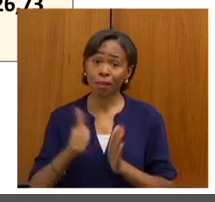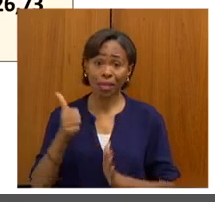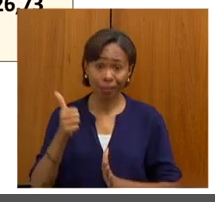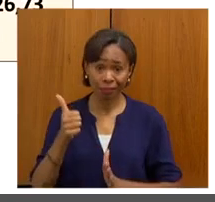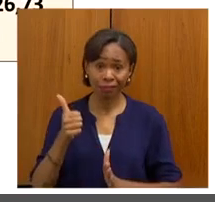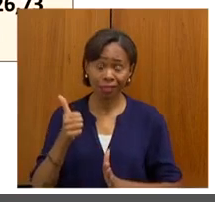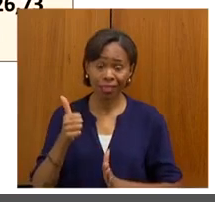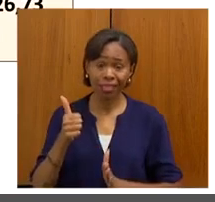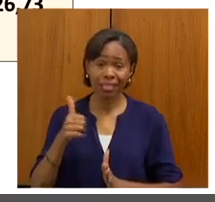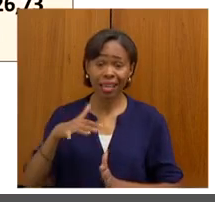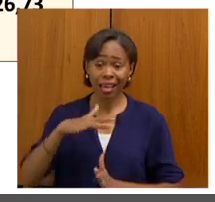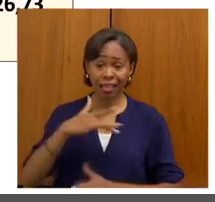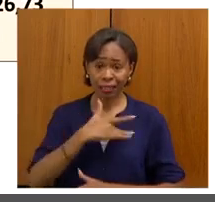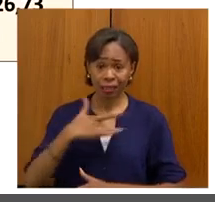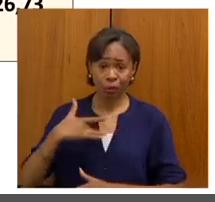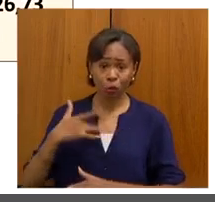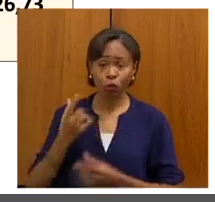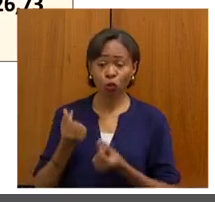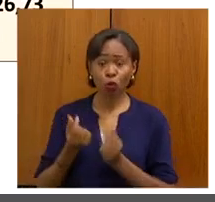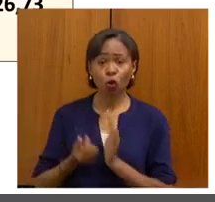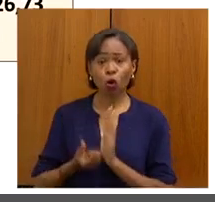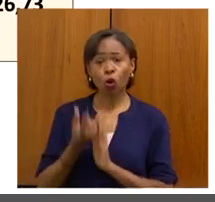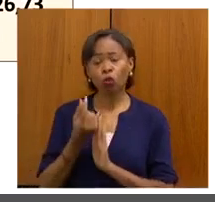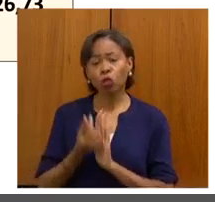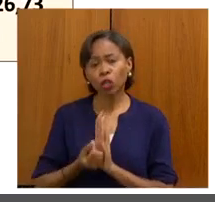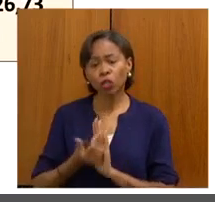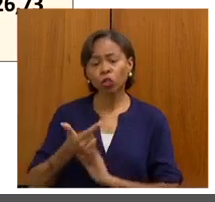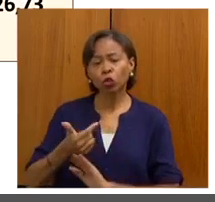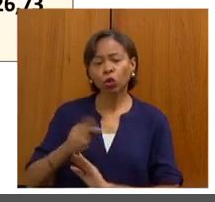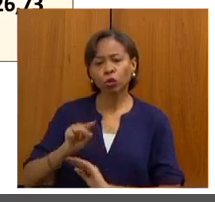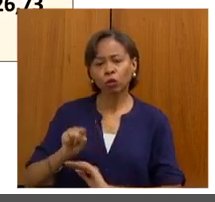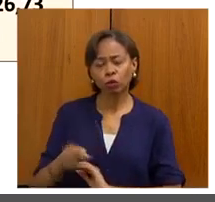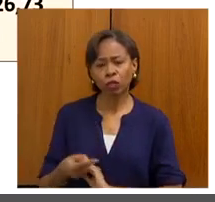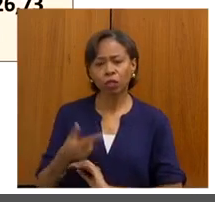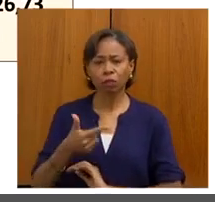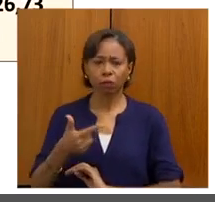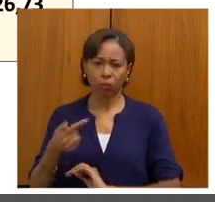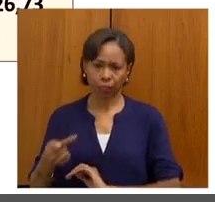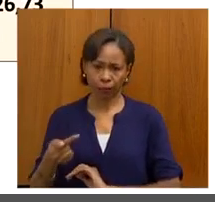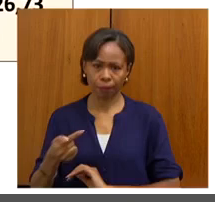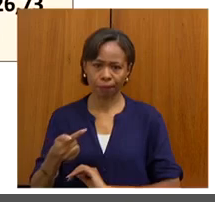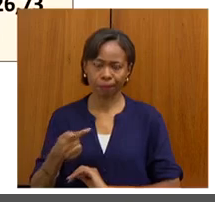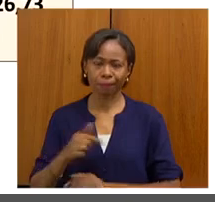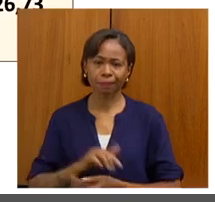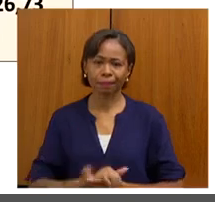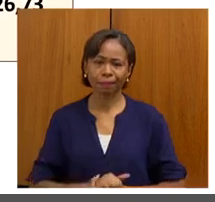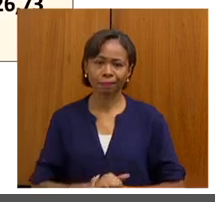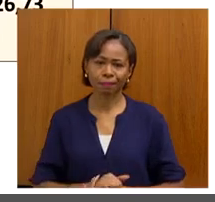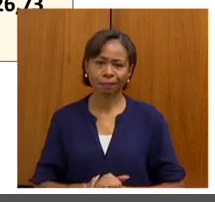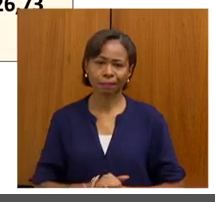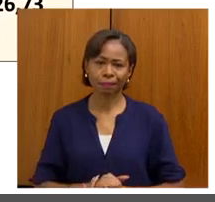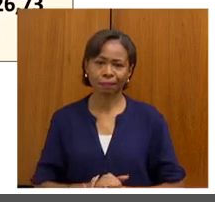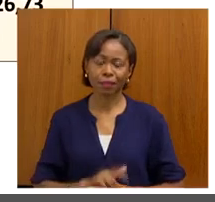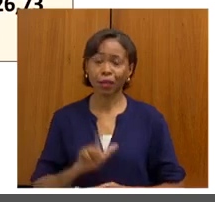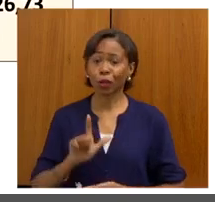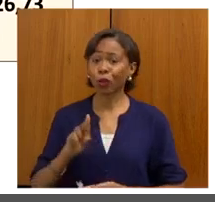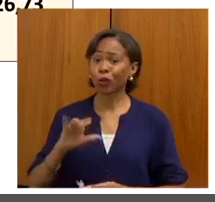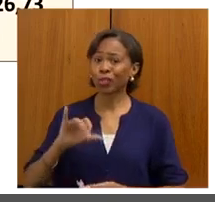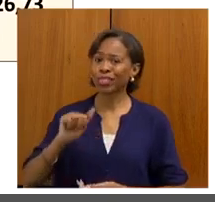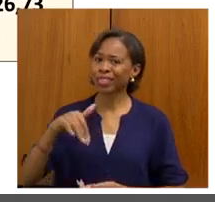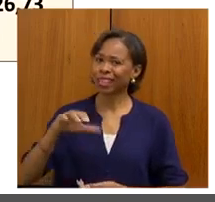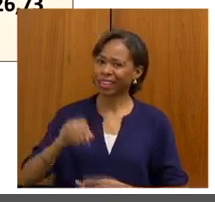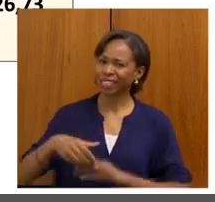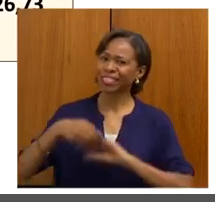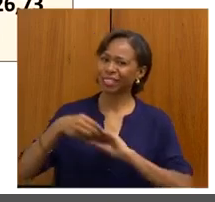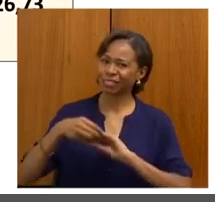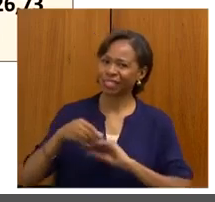financeiro acompanhou. Foi 12,27%. Por isso, já aproveito e cumprimento o Luciano, nosso querido promotor